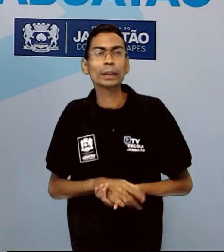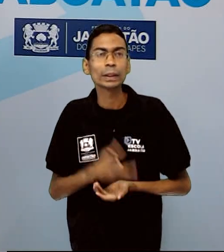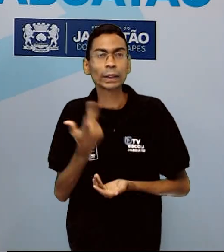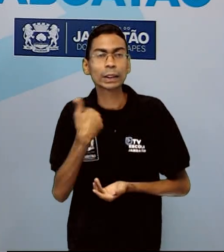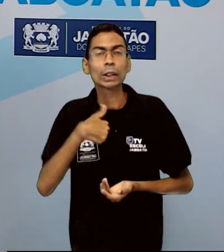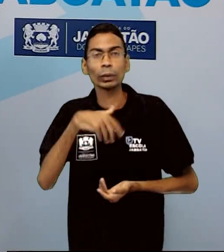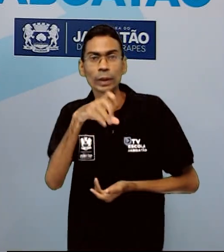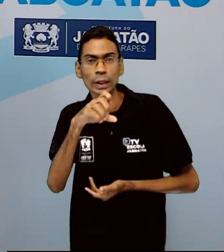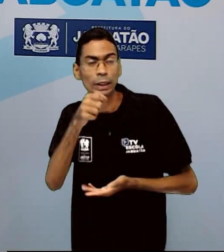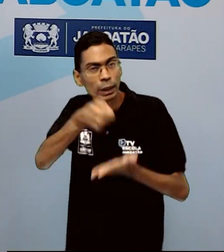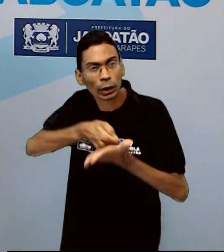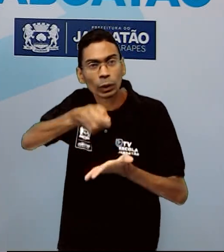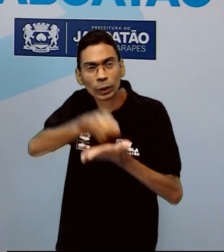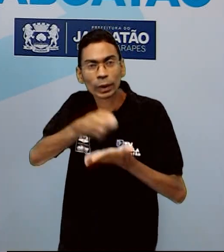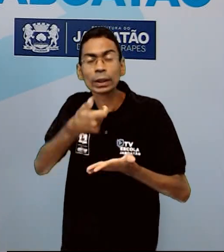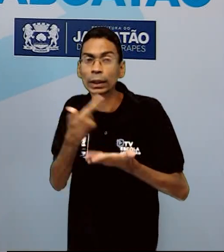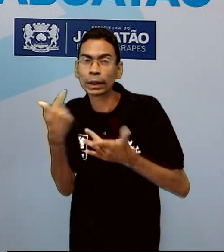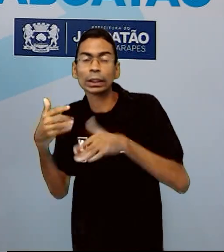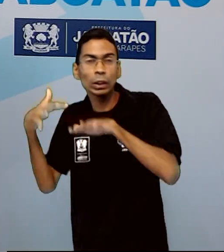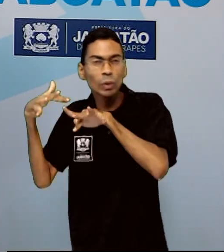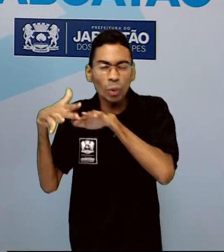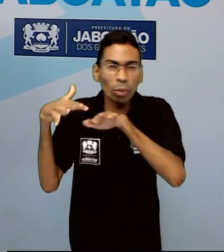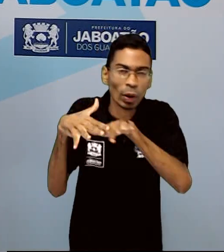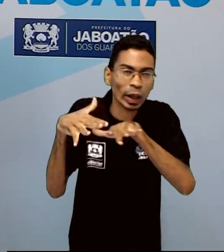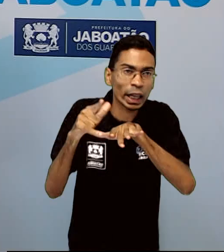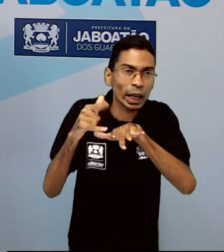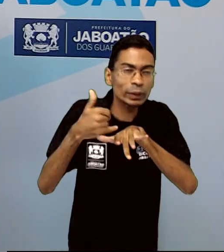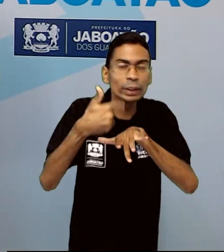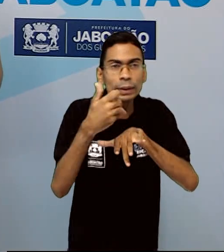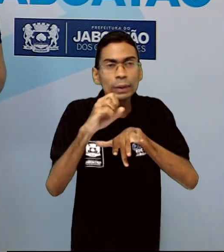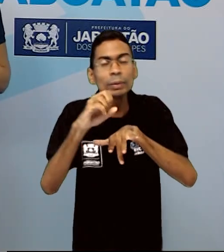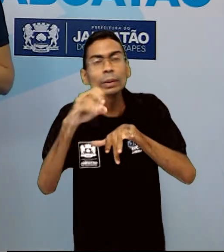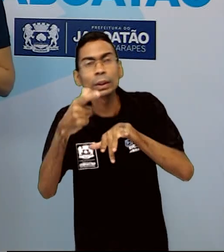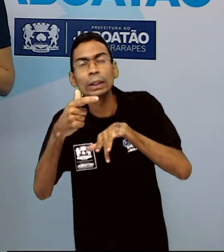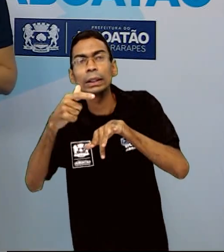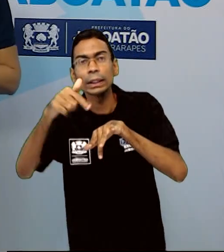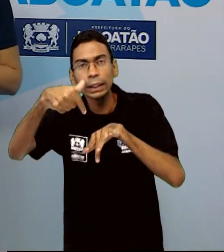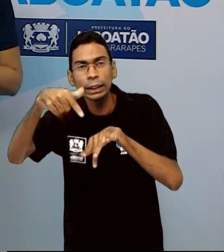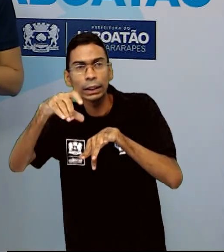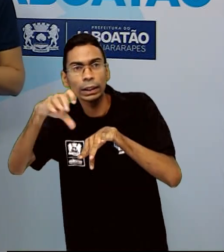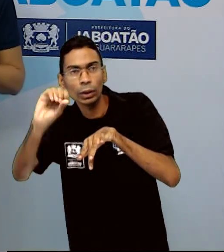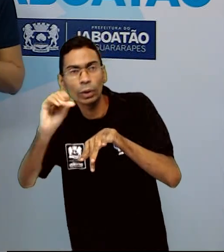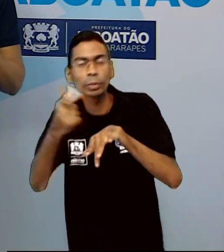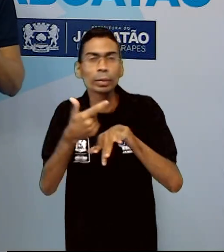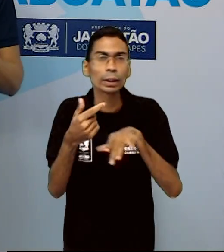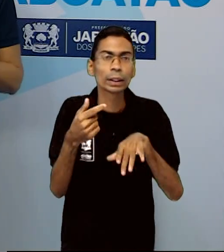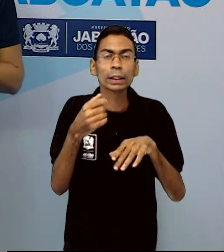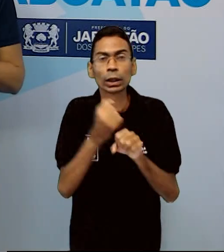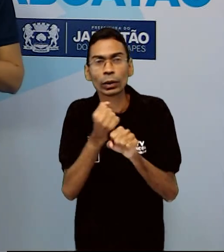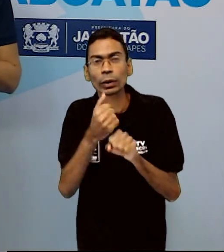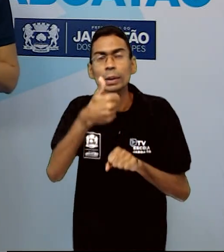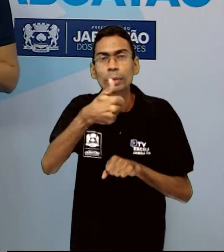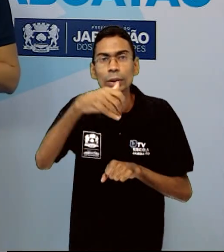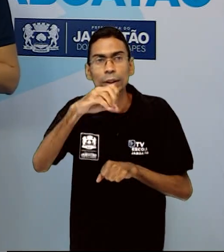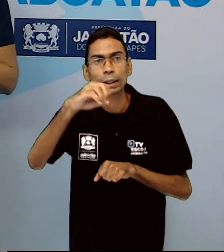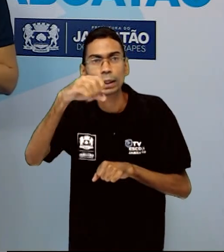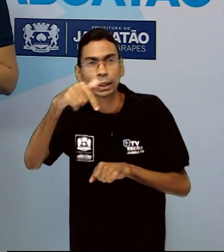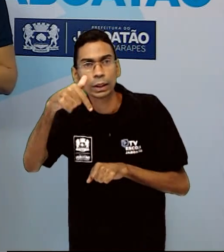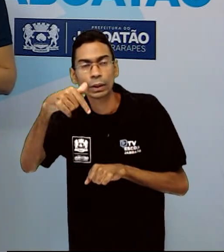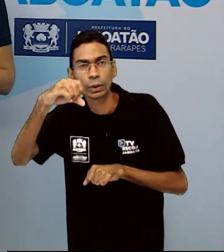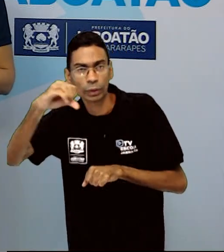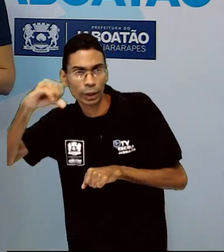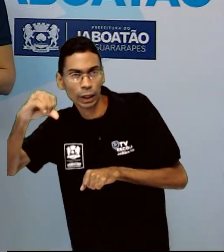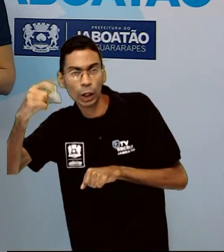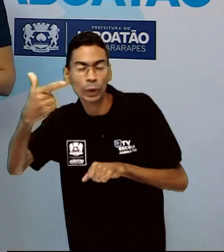os anos de 1789 e 1799. No início do movimento, foi